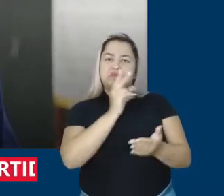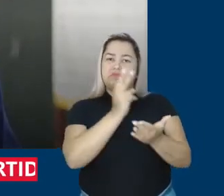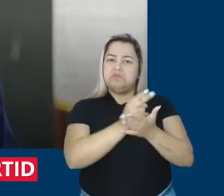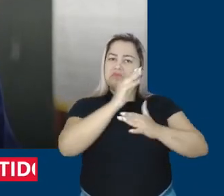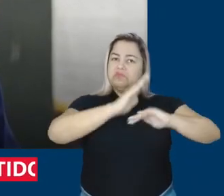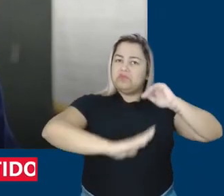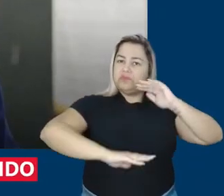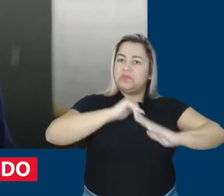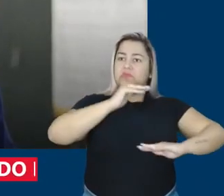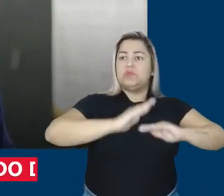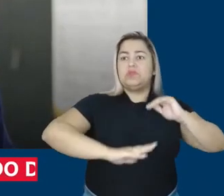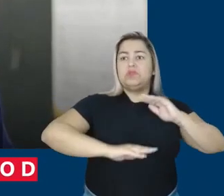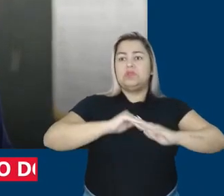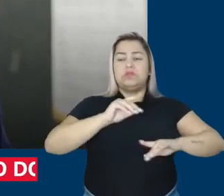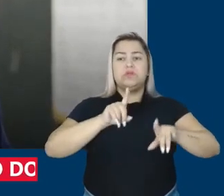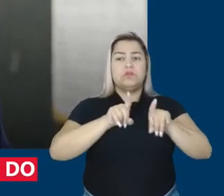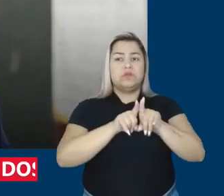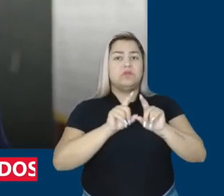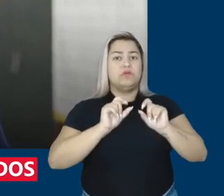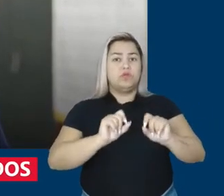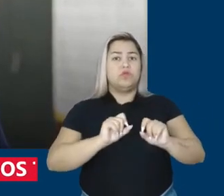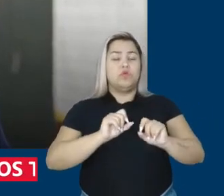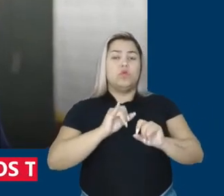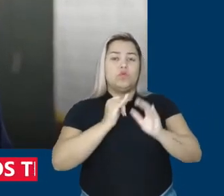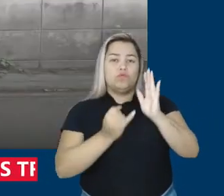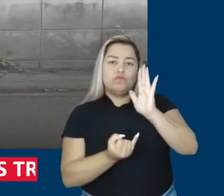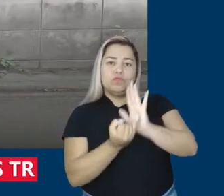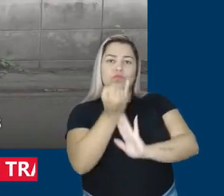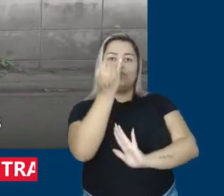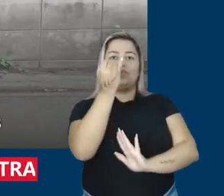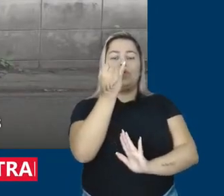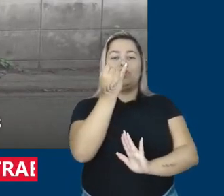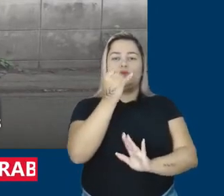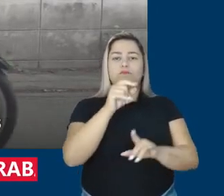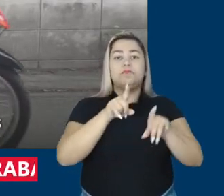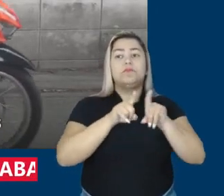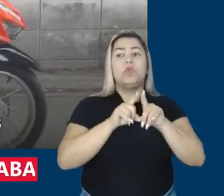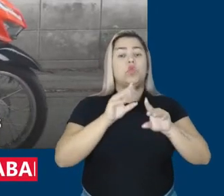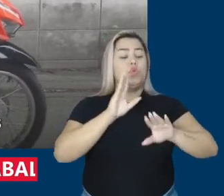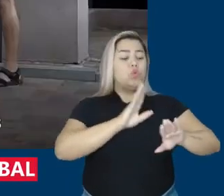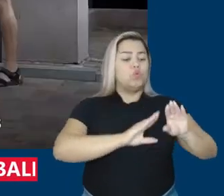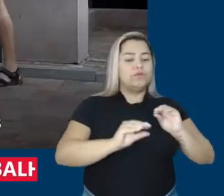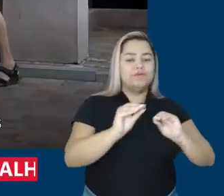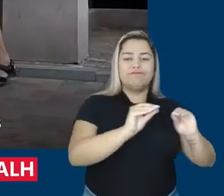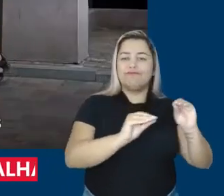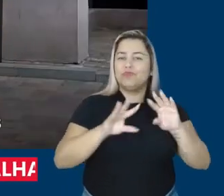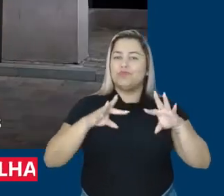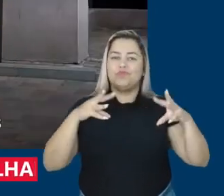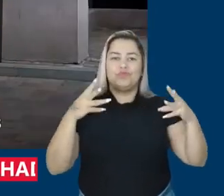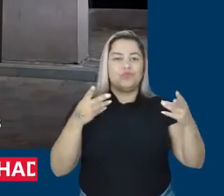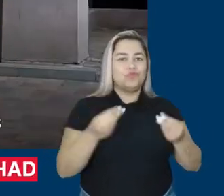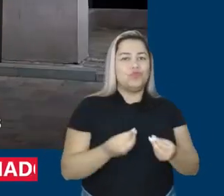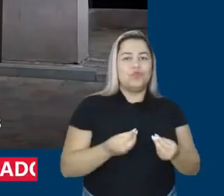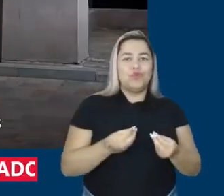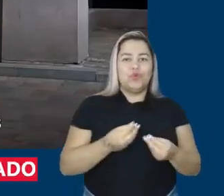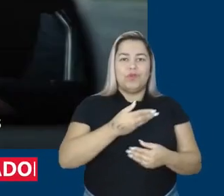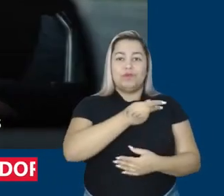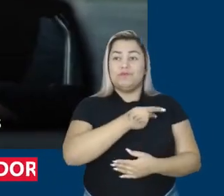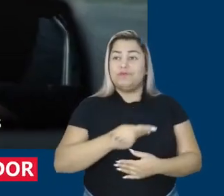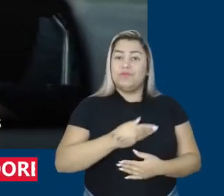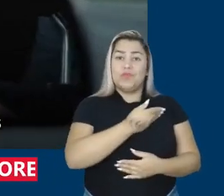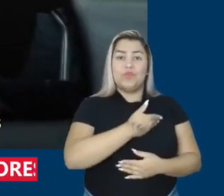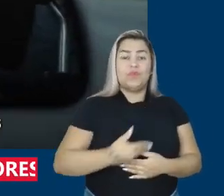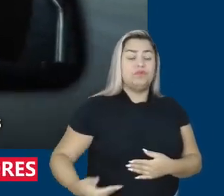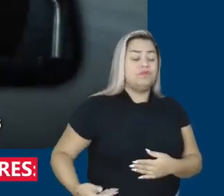aumento da faixa de isenção do imposto de renda. E como cuida de todas e todos, o governo criou um grupo de